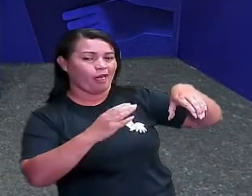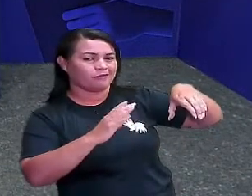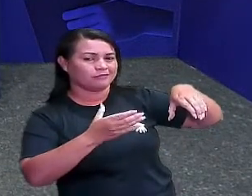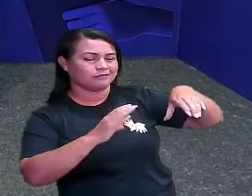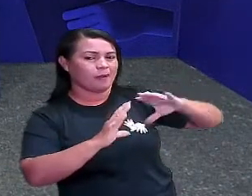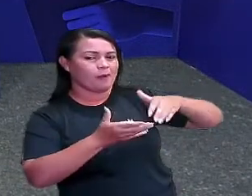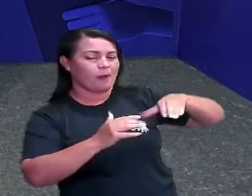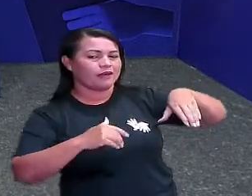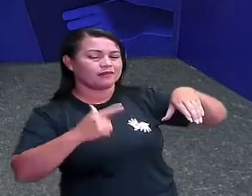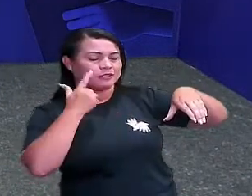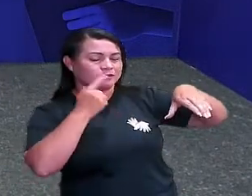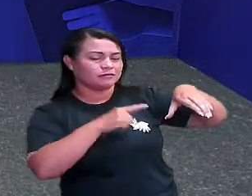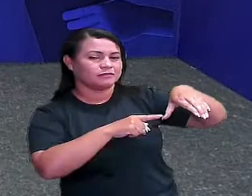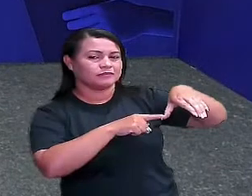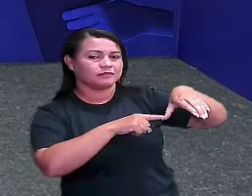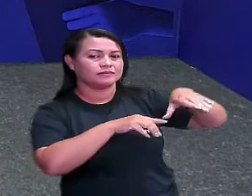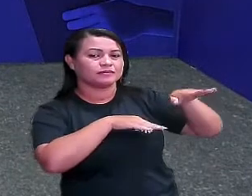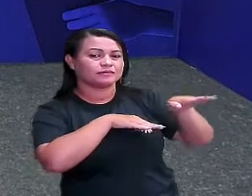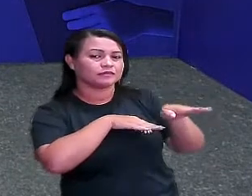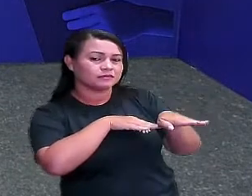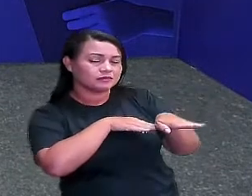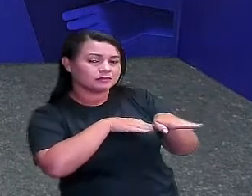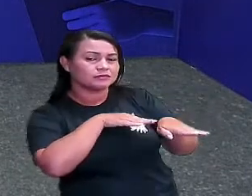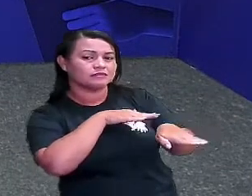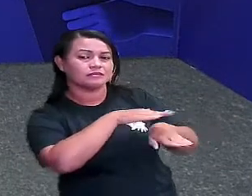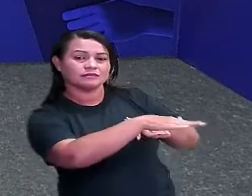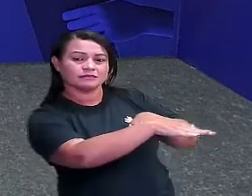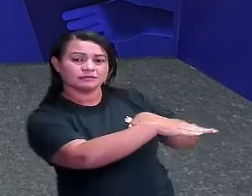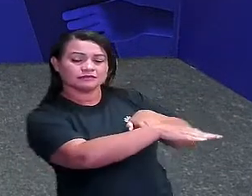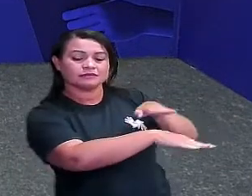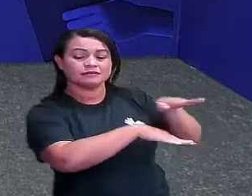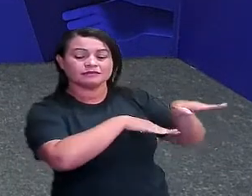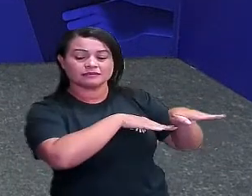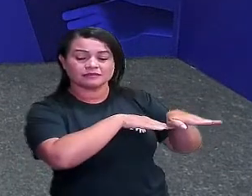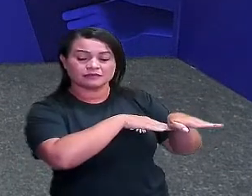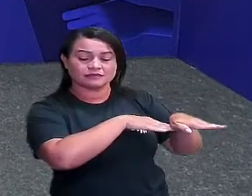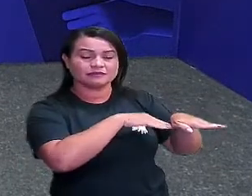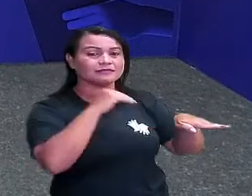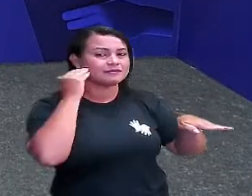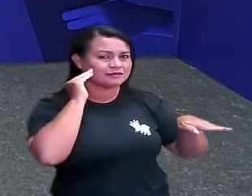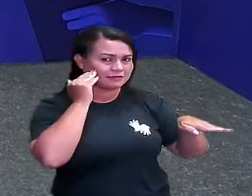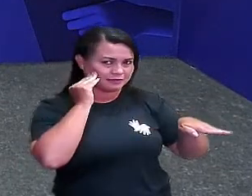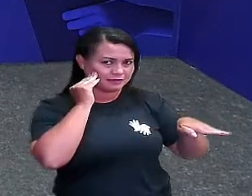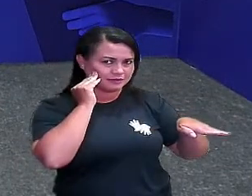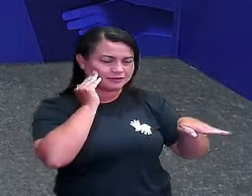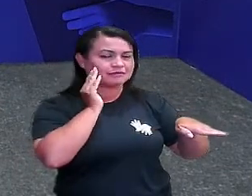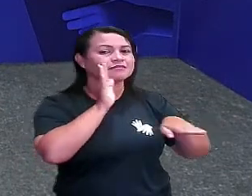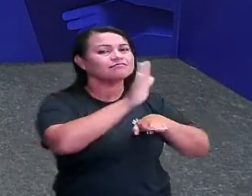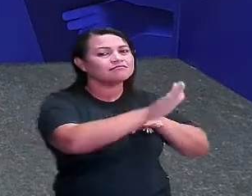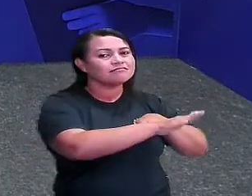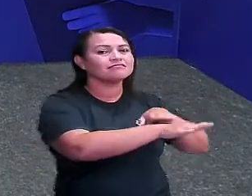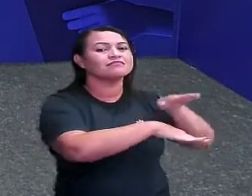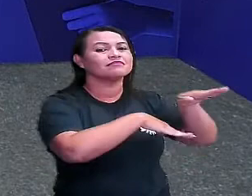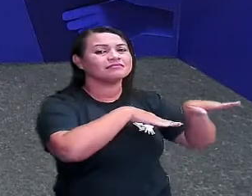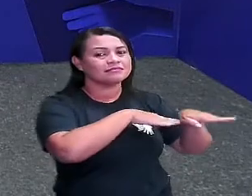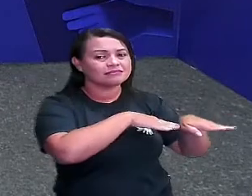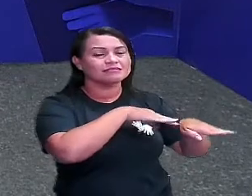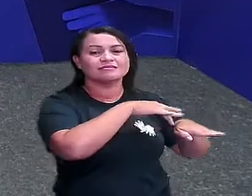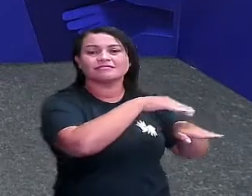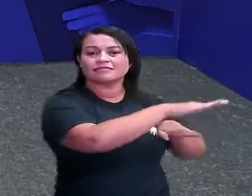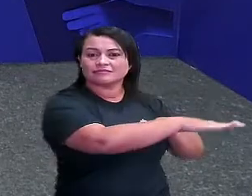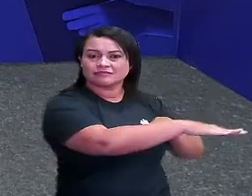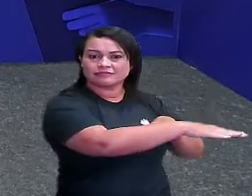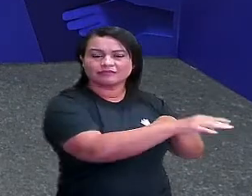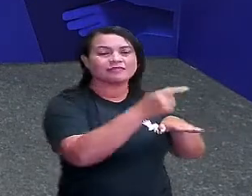aí gente sai contando, ó. É assim que a gente conta os passos, tá certo? Um pezinho na frente do